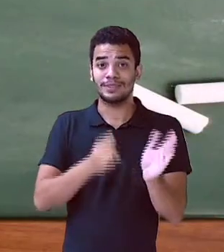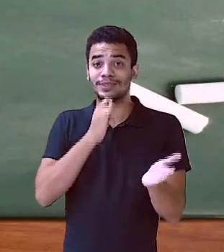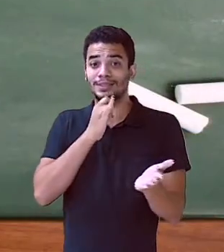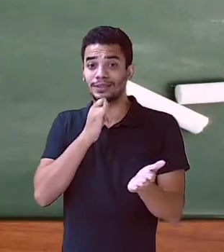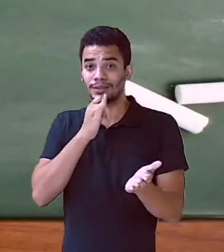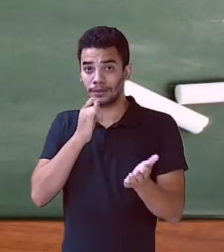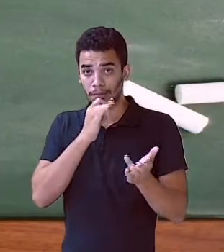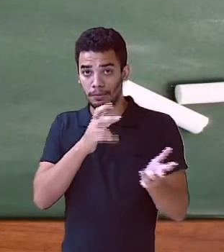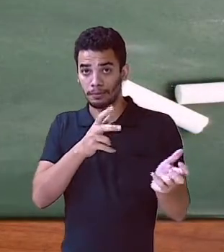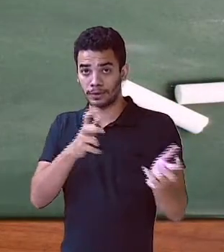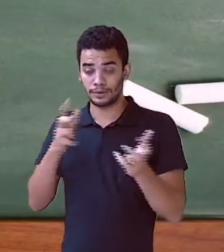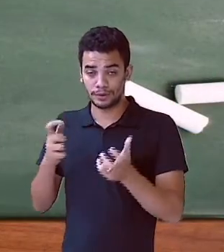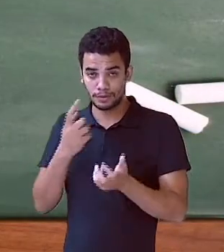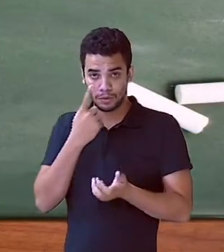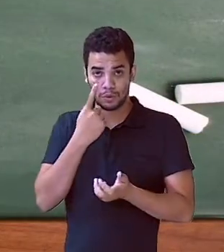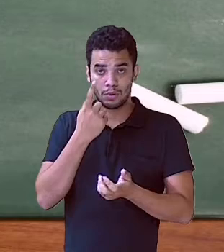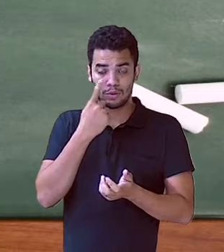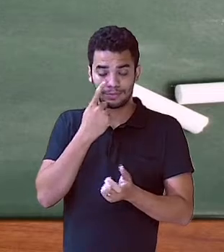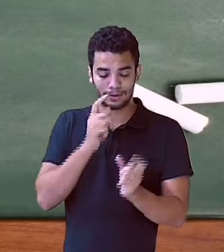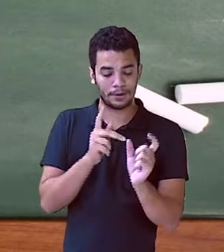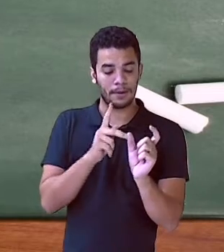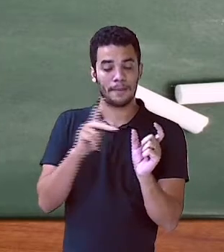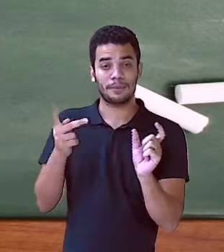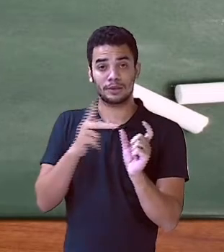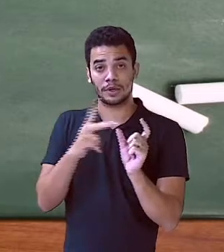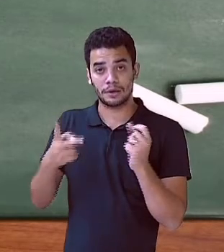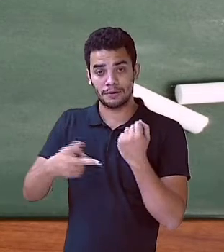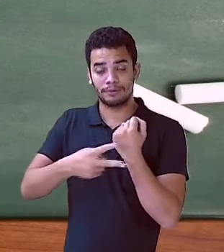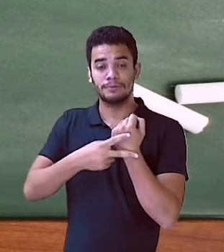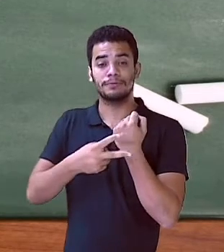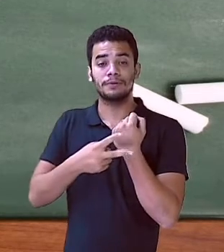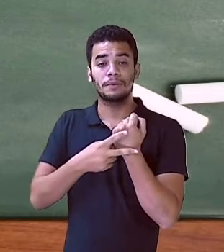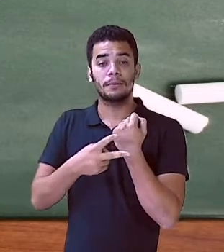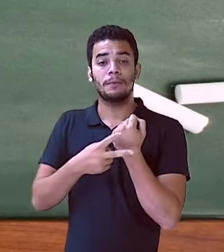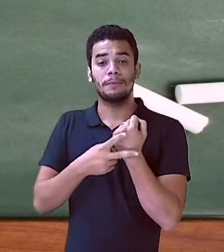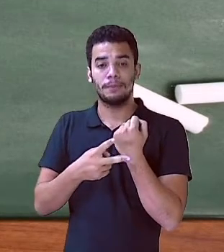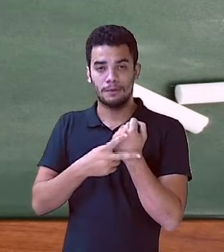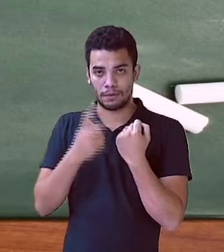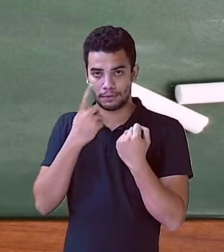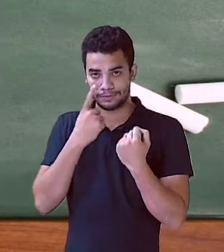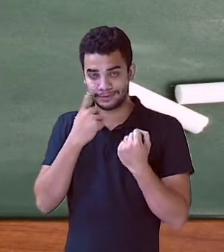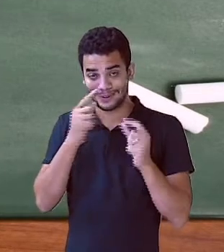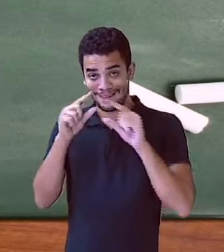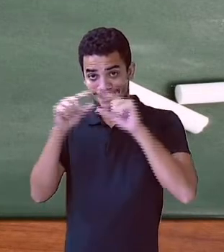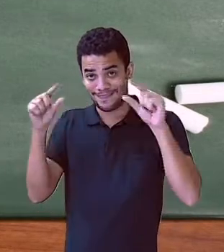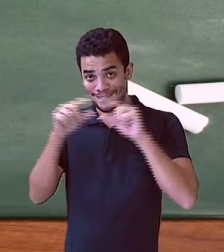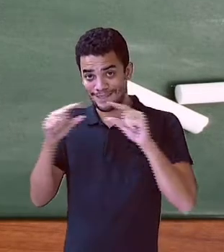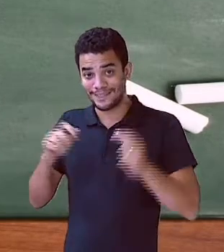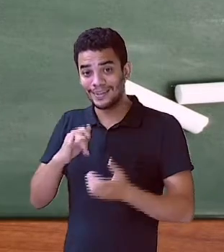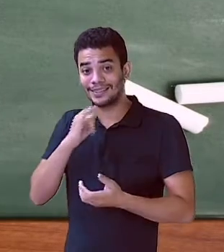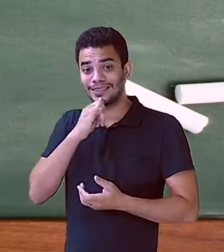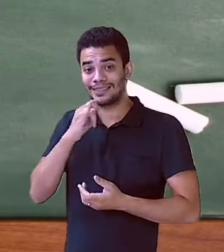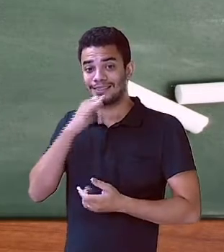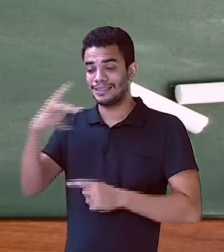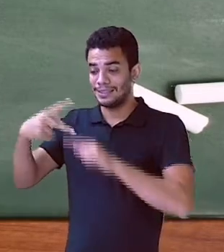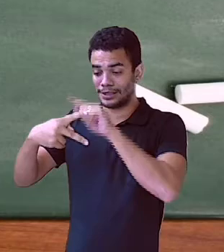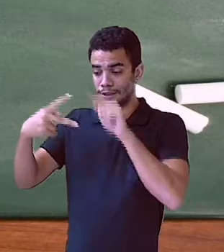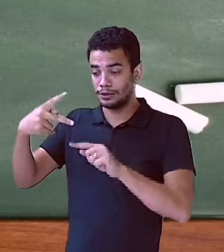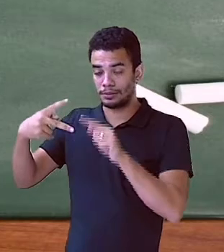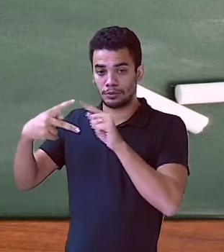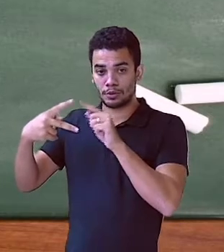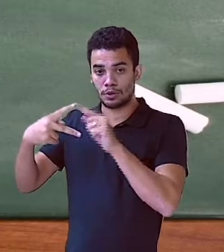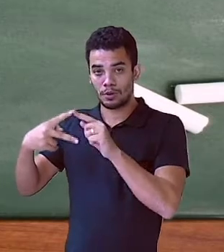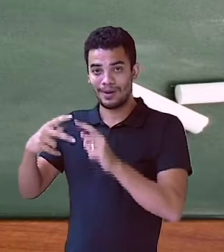Percebam junto comigo. Predicado verbal. É o primeiro aqui que nós vamos analisar. Olhem, observem bem as frases.